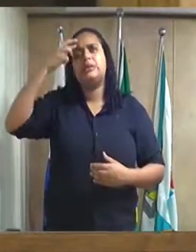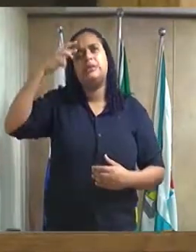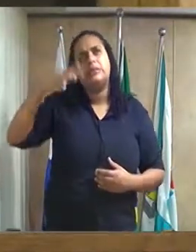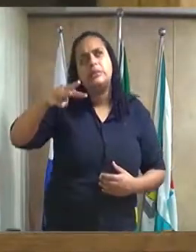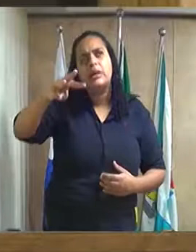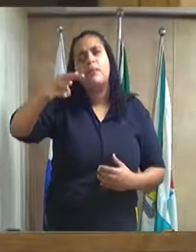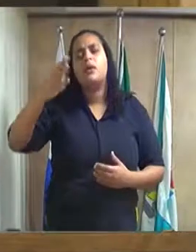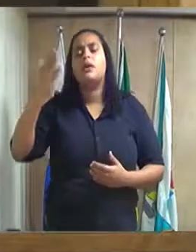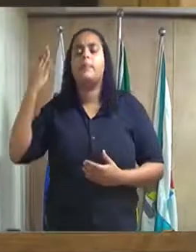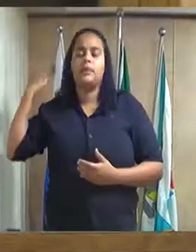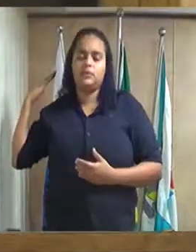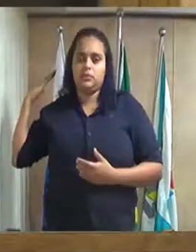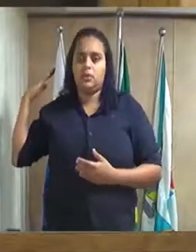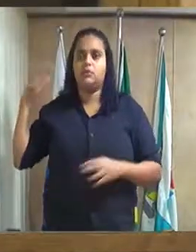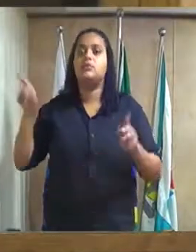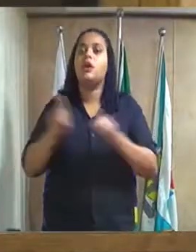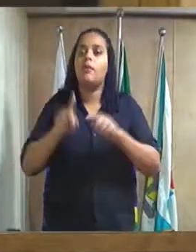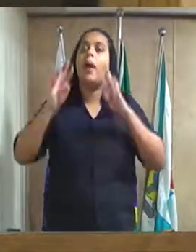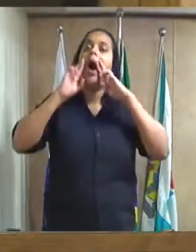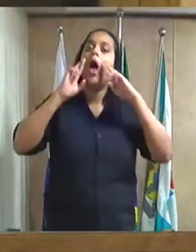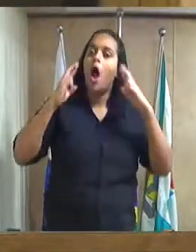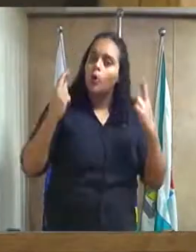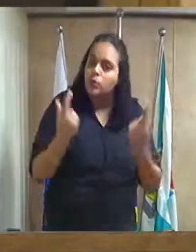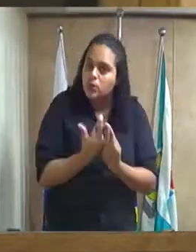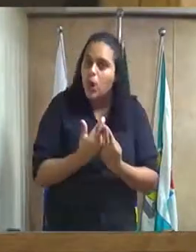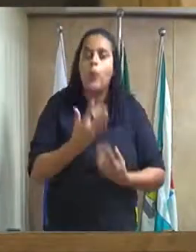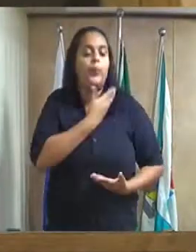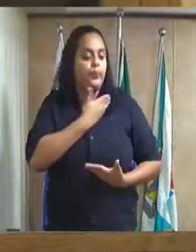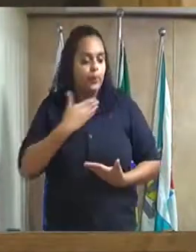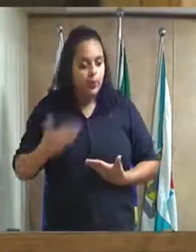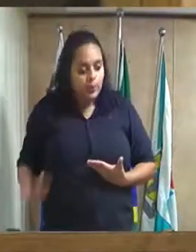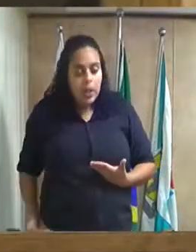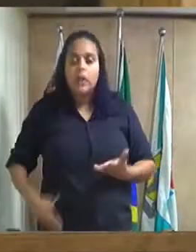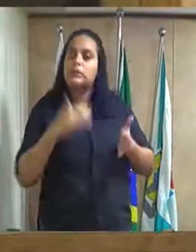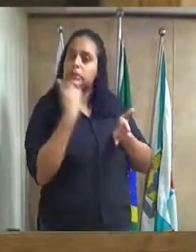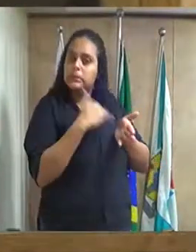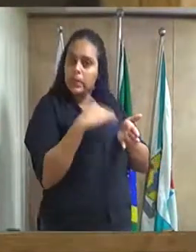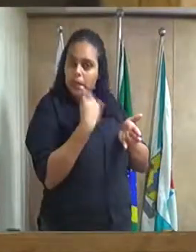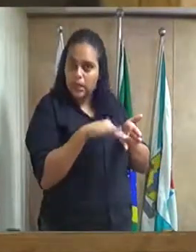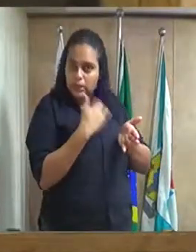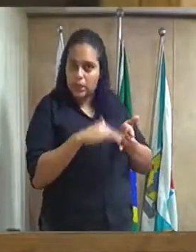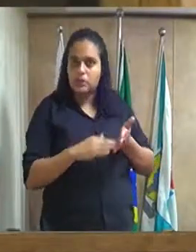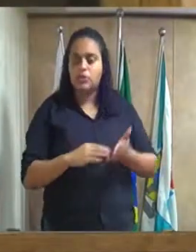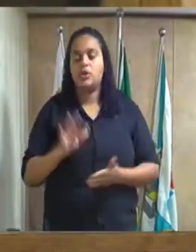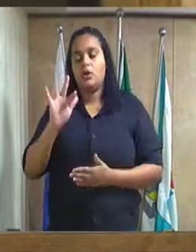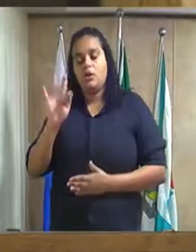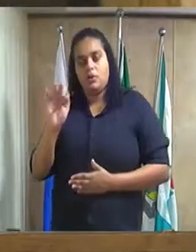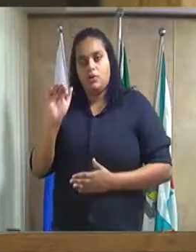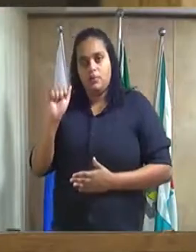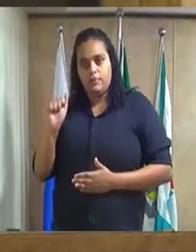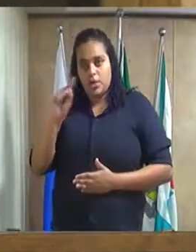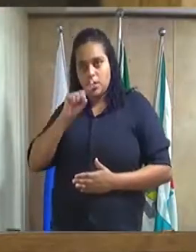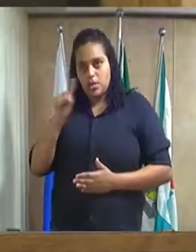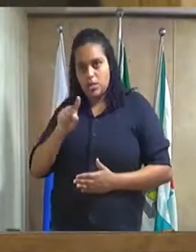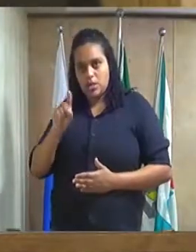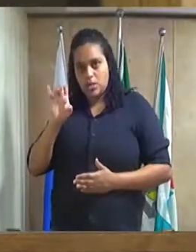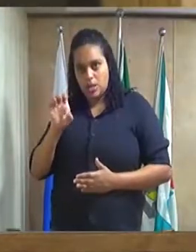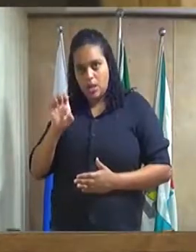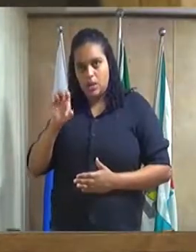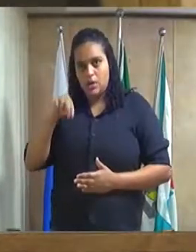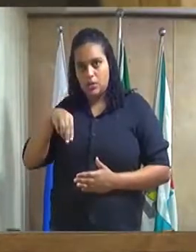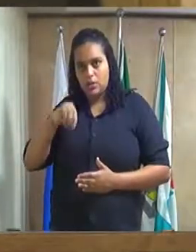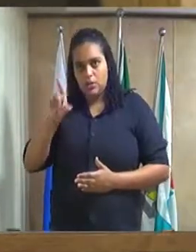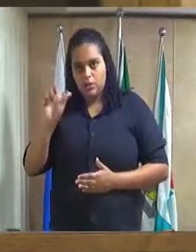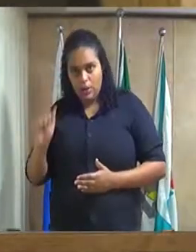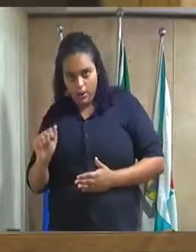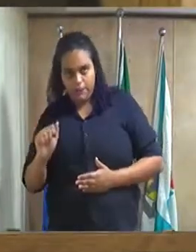teve uma audiência pública aqui com o secretário de fazenda fazendo um demonstrativo aqui